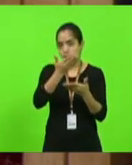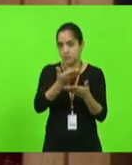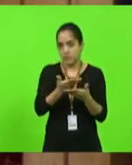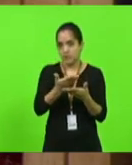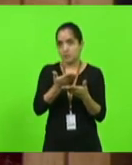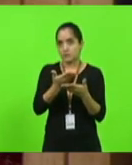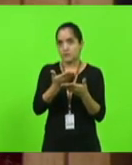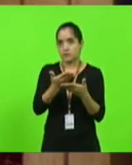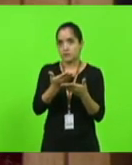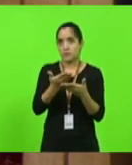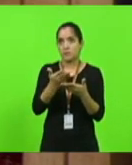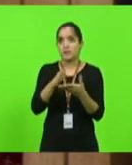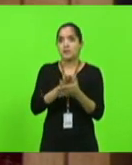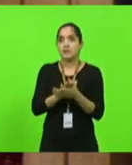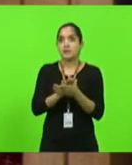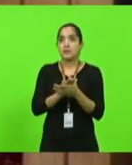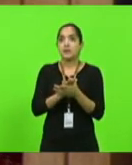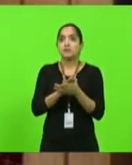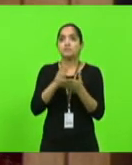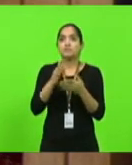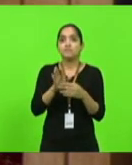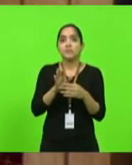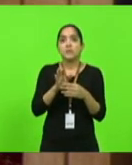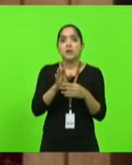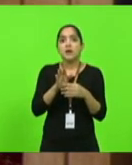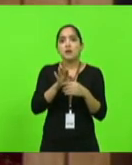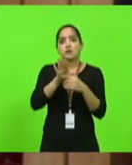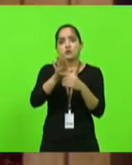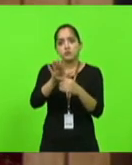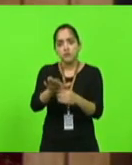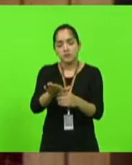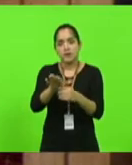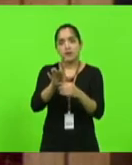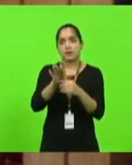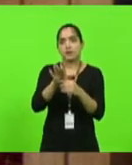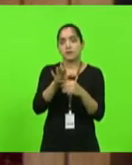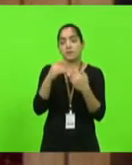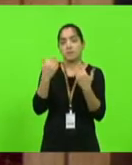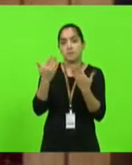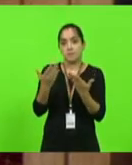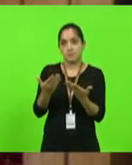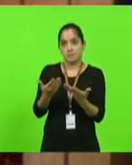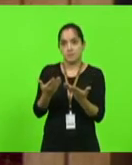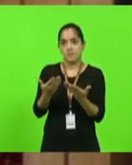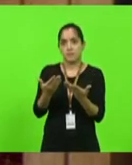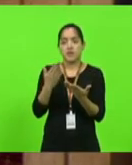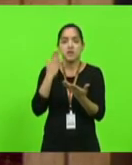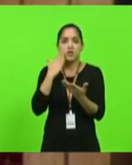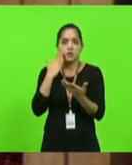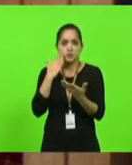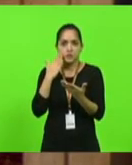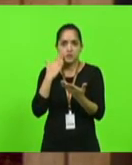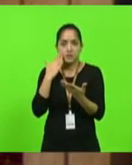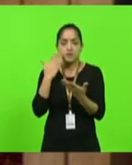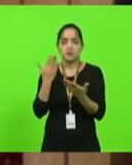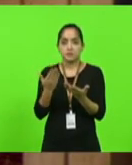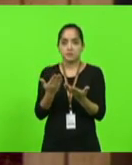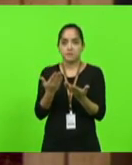que é premiar o valor da criança na educação, eu não queria me manifestar por causa disso, porque eu conheço as suas intenções,